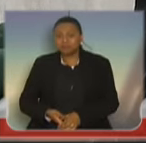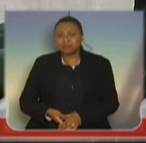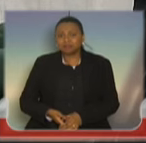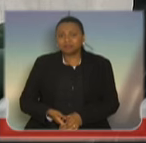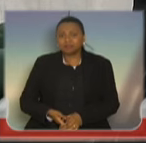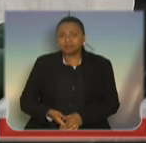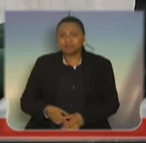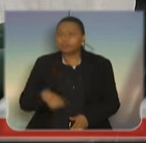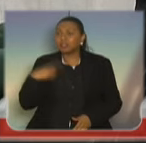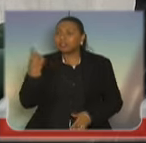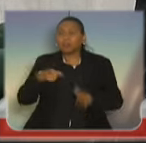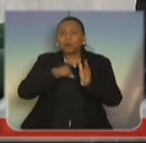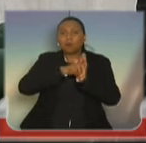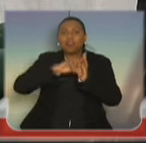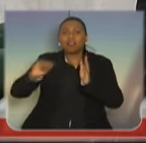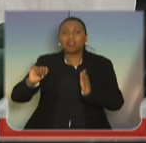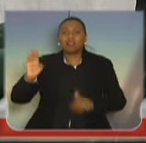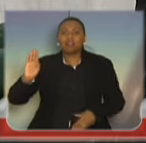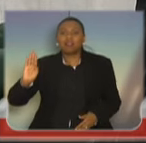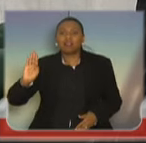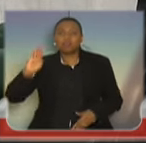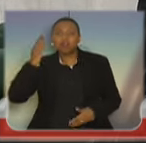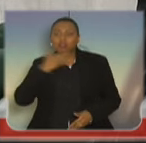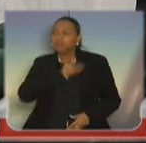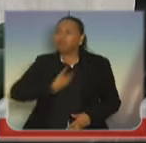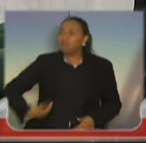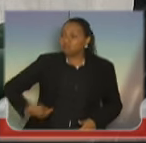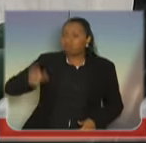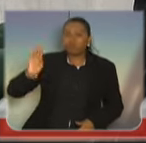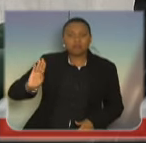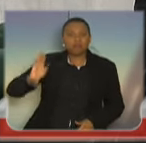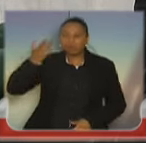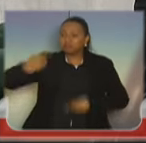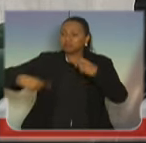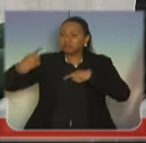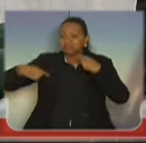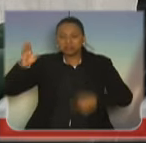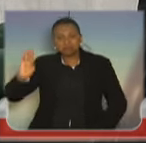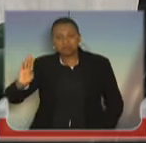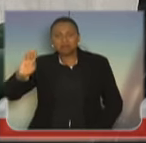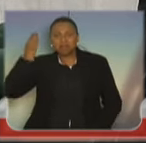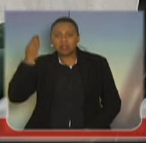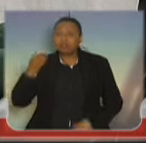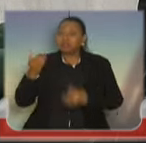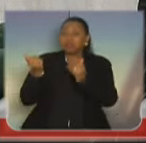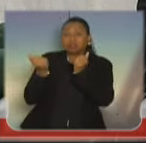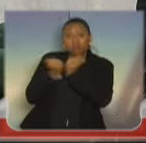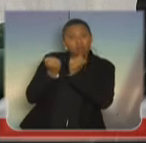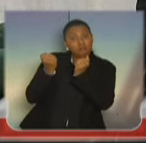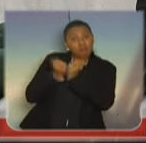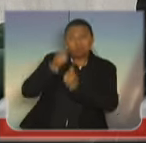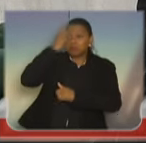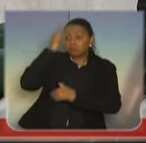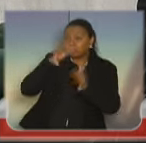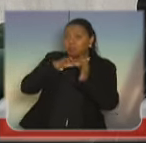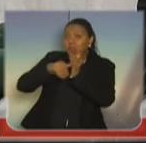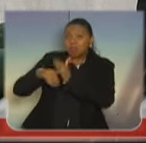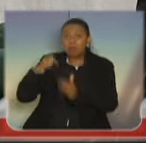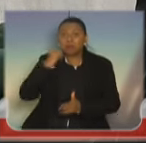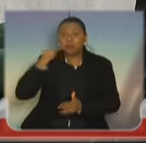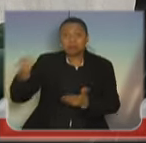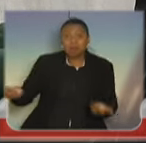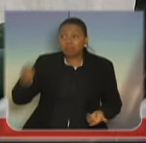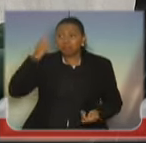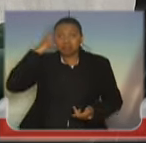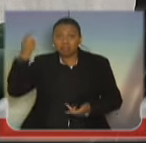lei hipócrita, governos hipócritas, políticos hipócritas, defendendo bandido, defendendo ideia errada, e